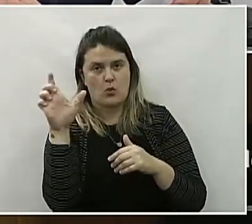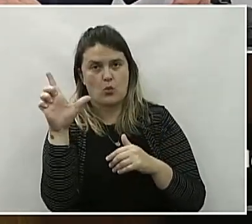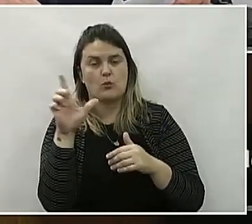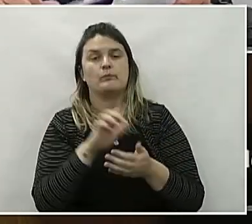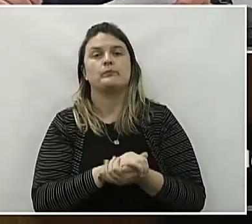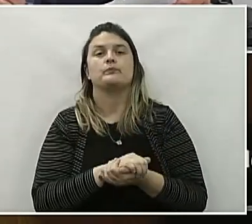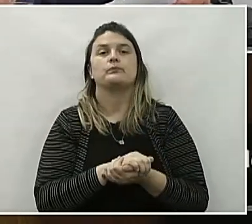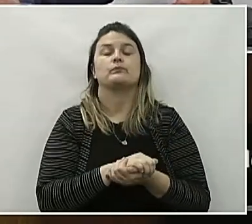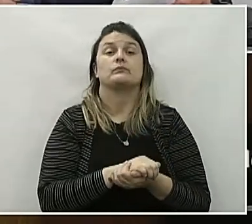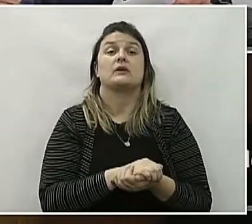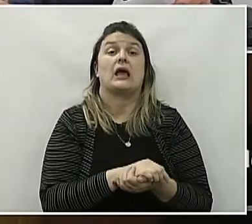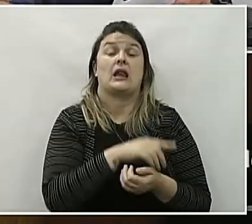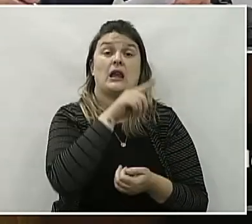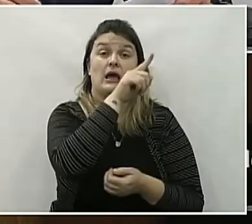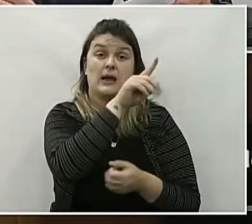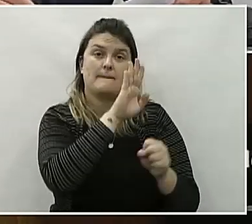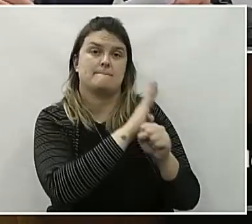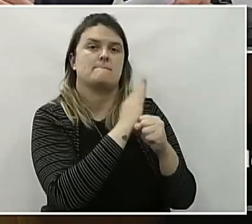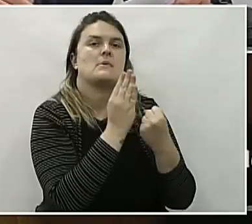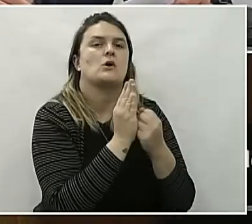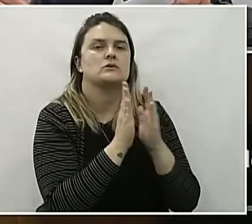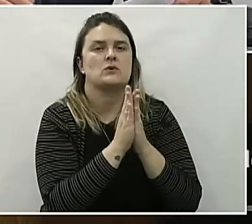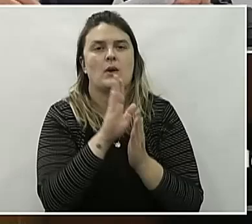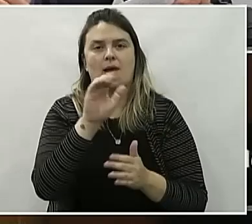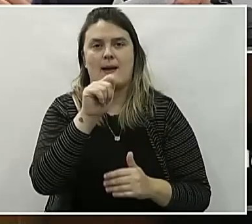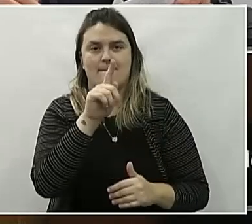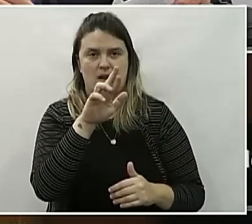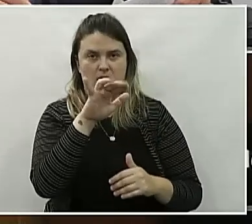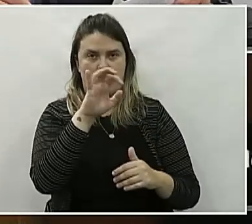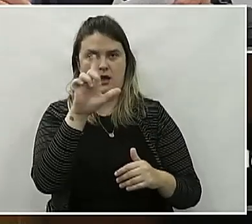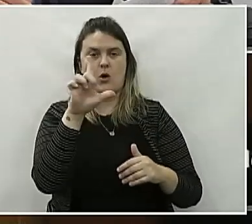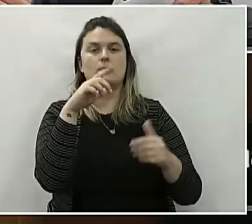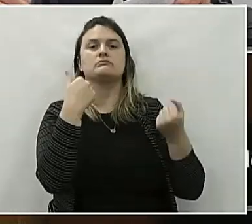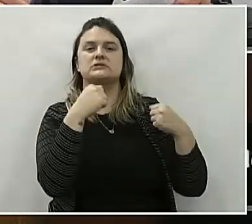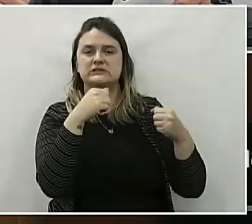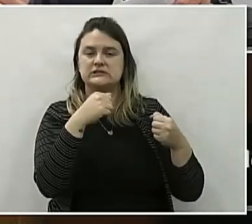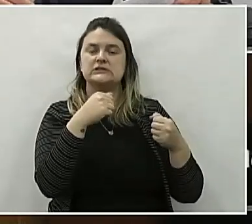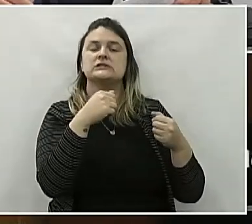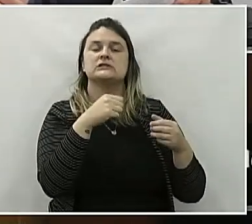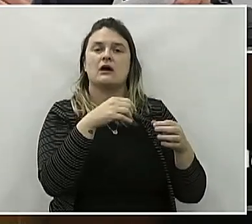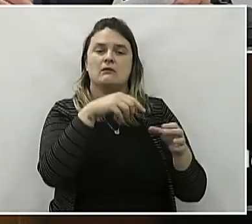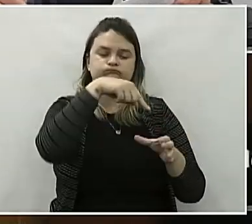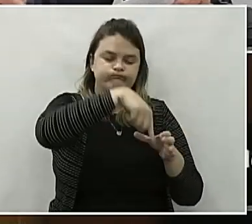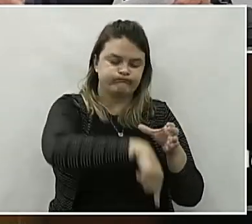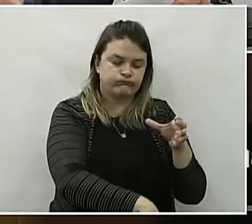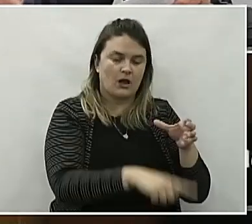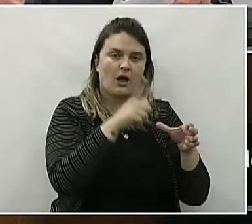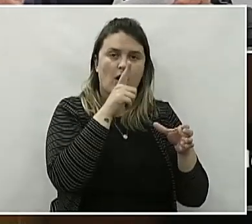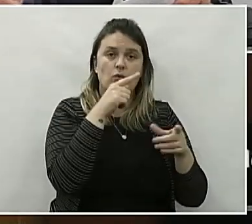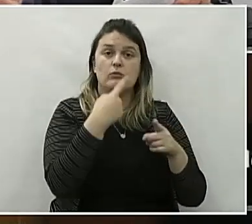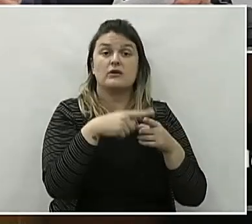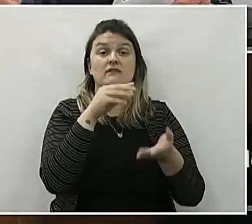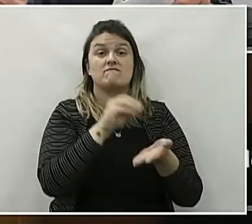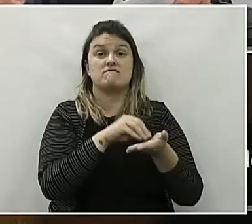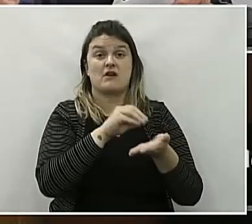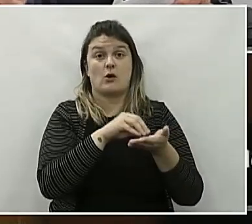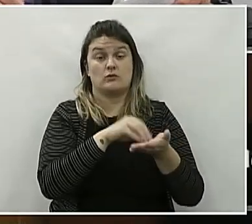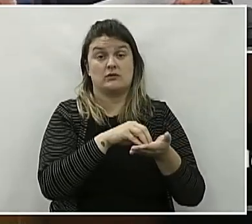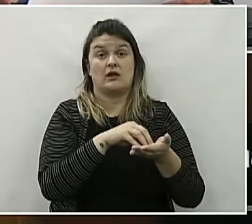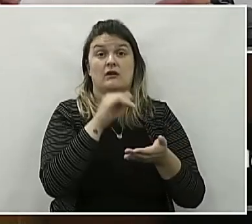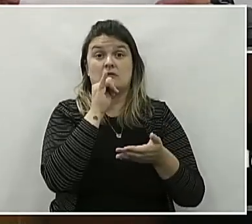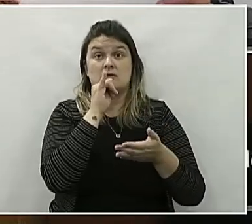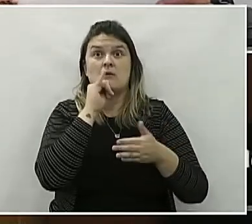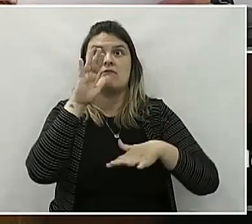Justificativa. O bairro São Gabriel enfrenta dificuldades recorrentes com o abastecimento de água, especialmente durante os períodos de seca ou de